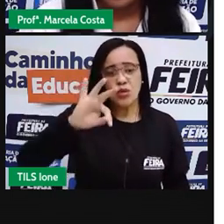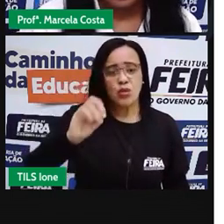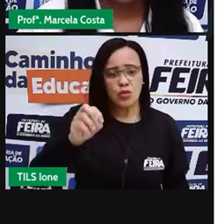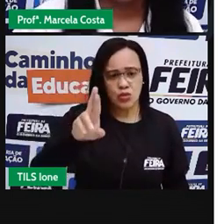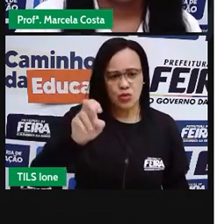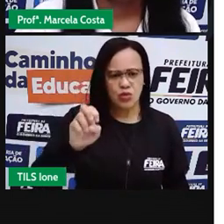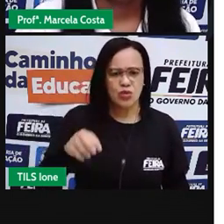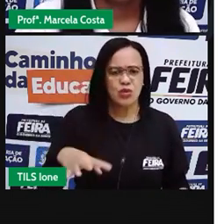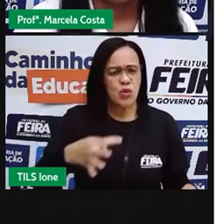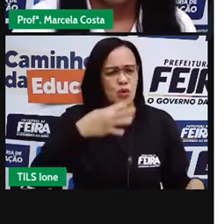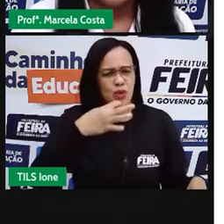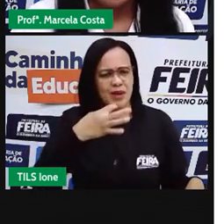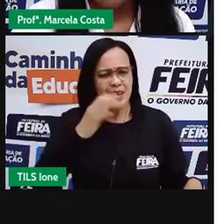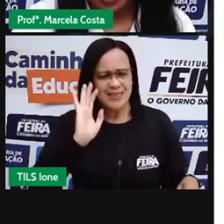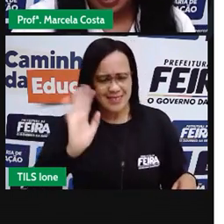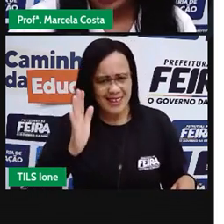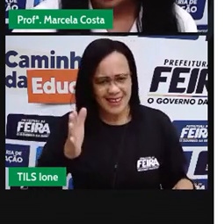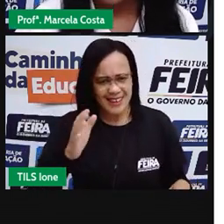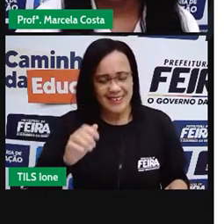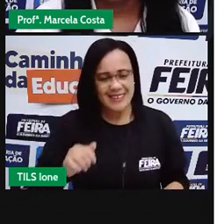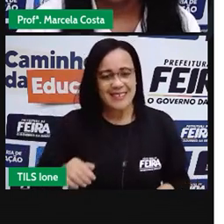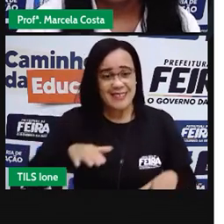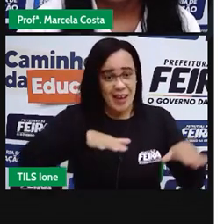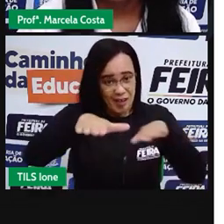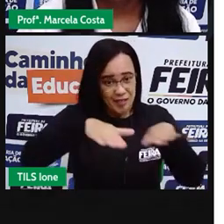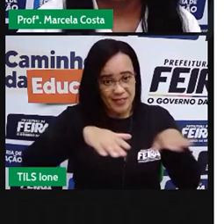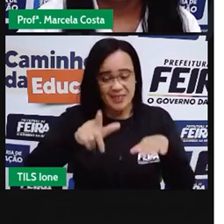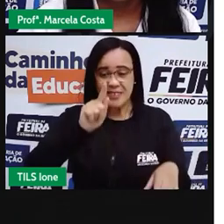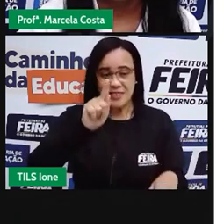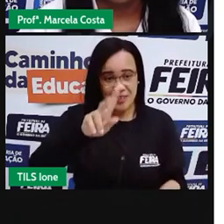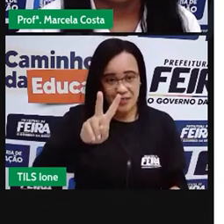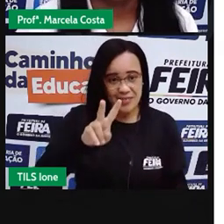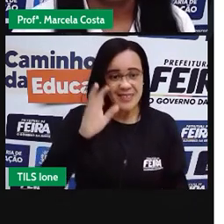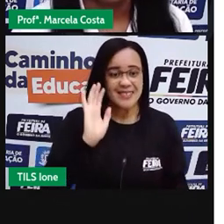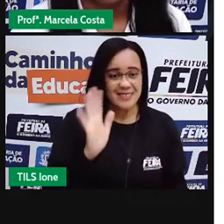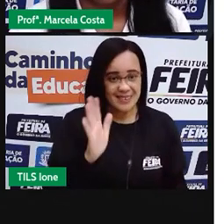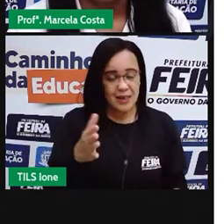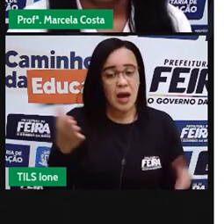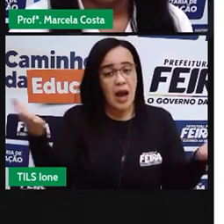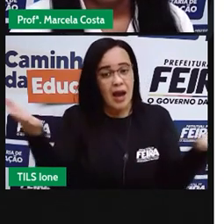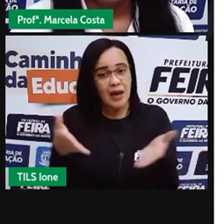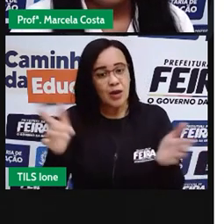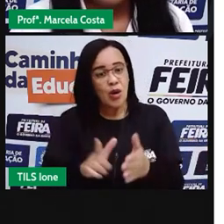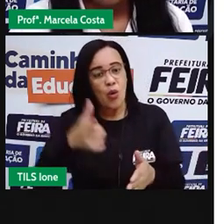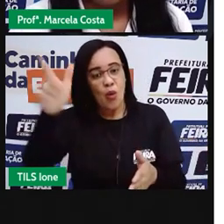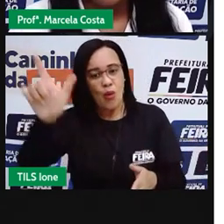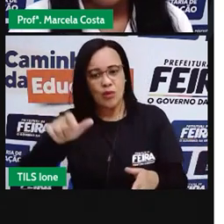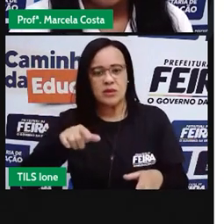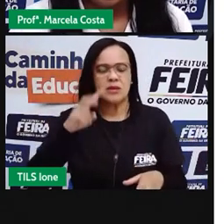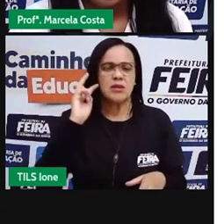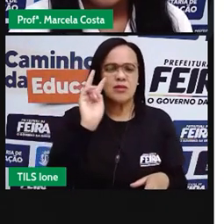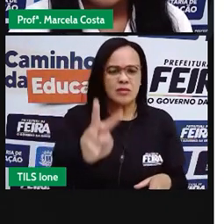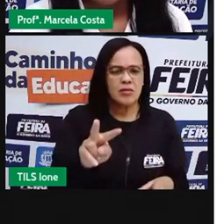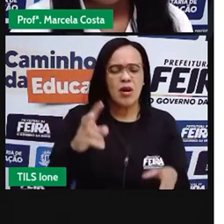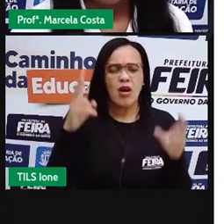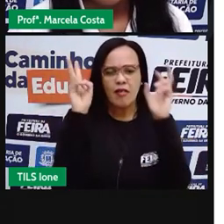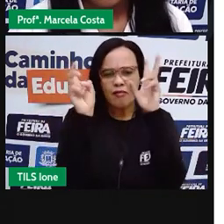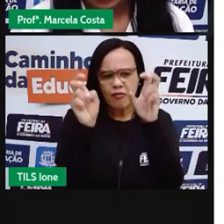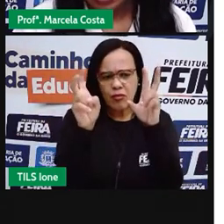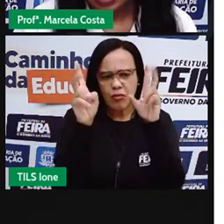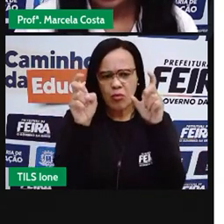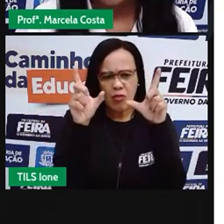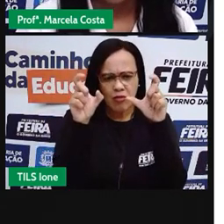Agora eu quero te mostrar a imagem da Avenida Getúlio Vargas. Olha essa foto antiga.